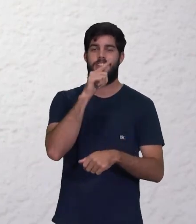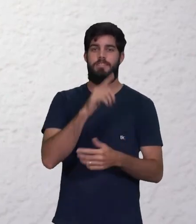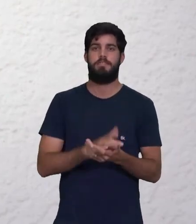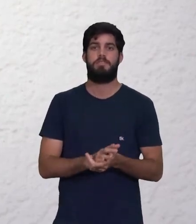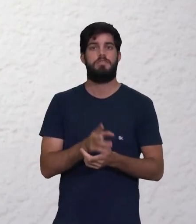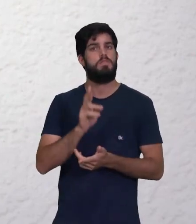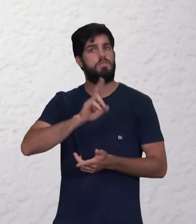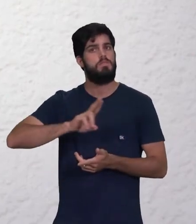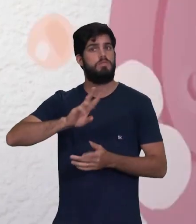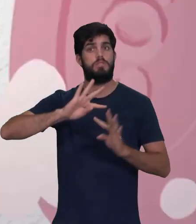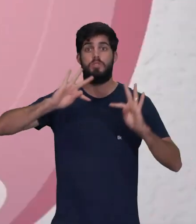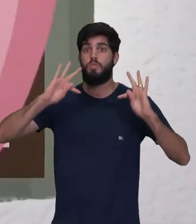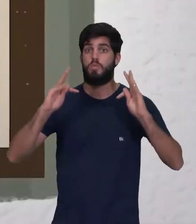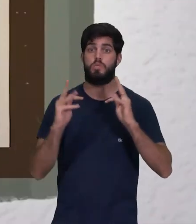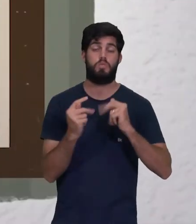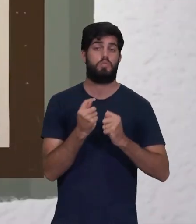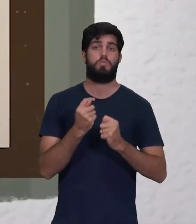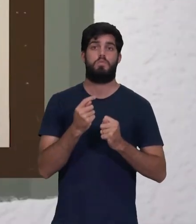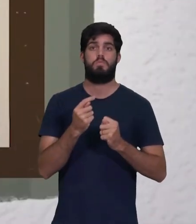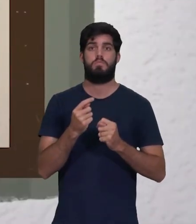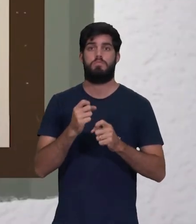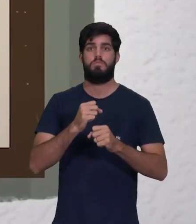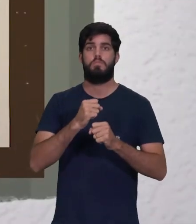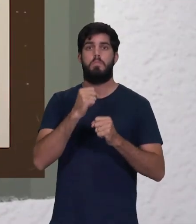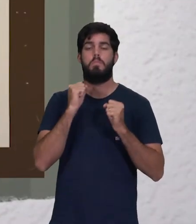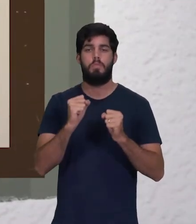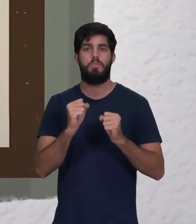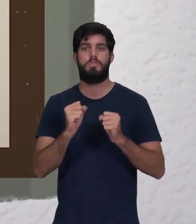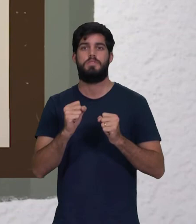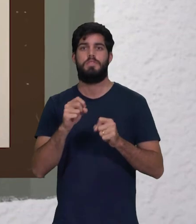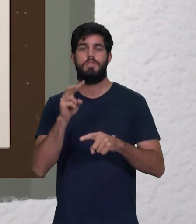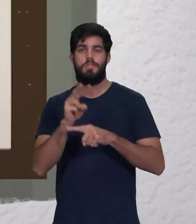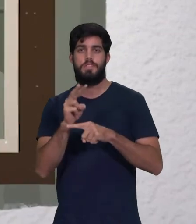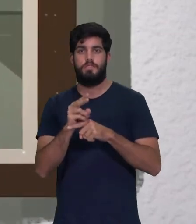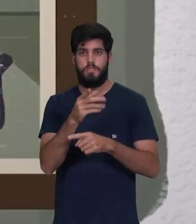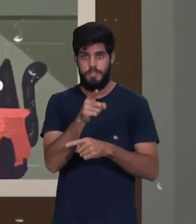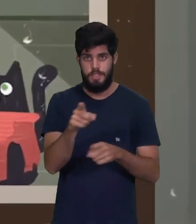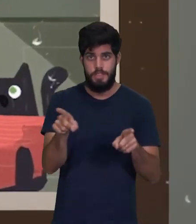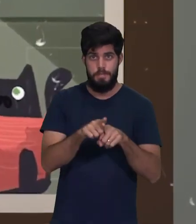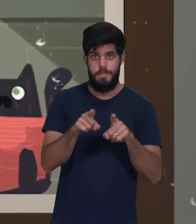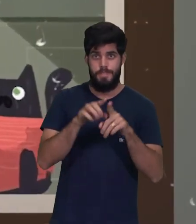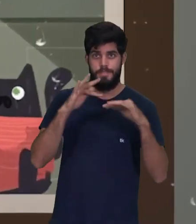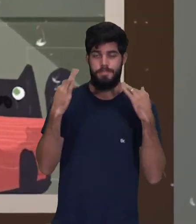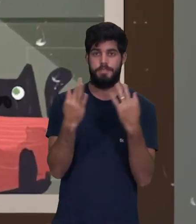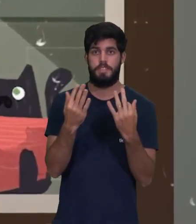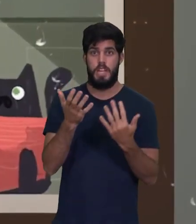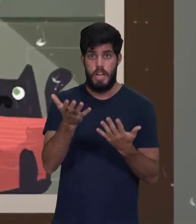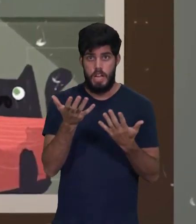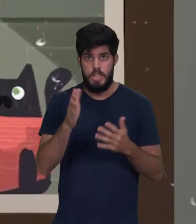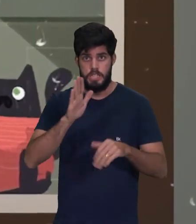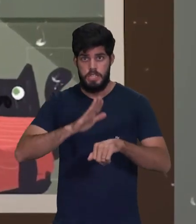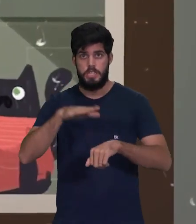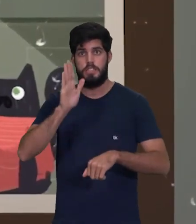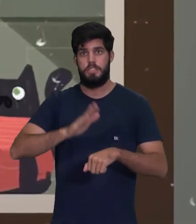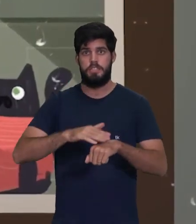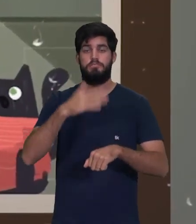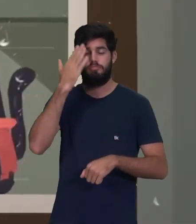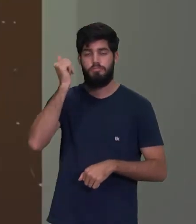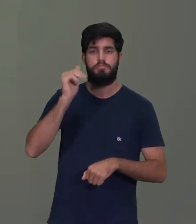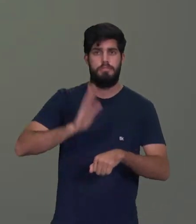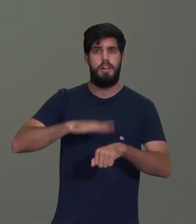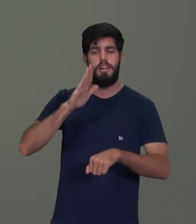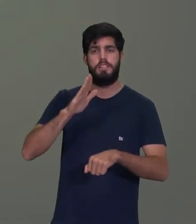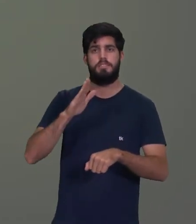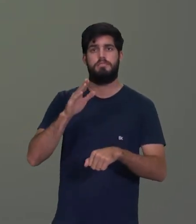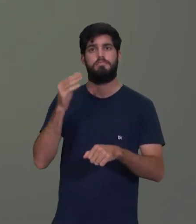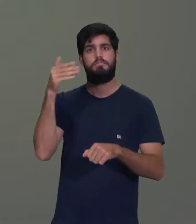água disponível. Use todas as medidas possíveis para proteger você e a sua família. Quer saber mais?